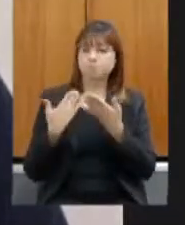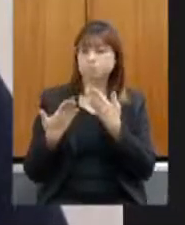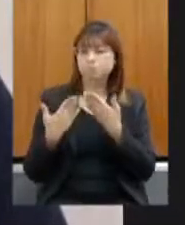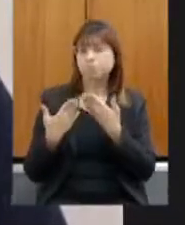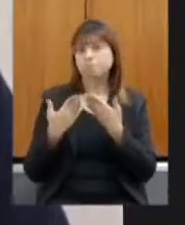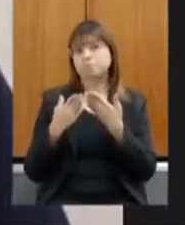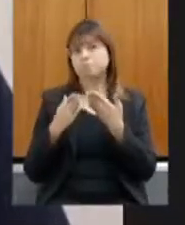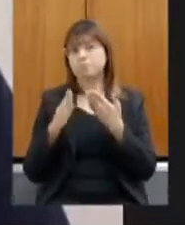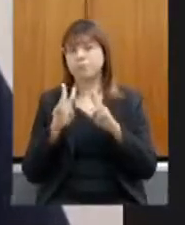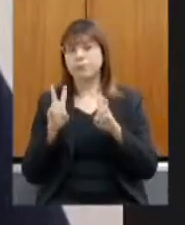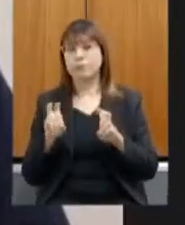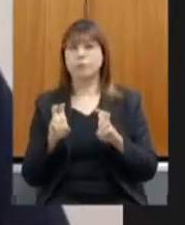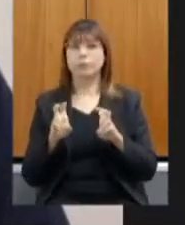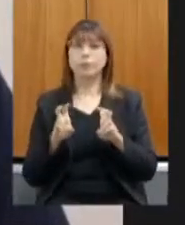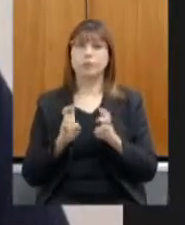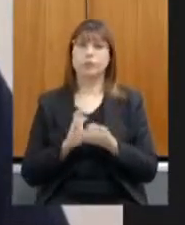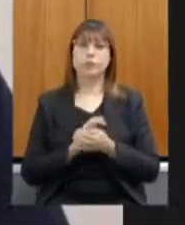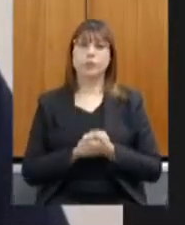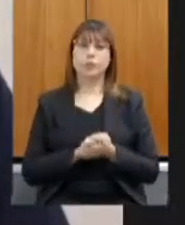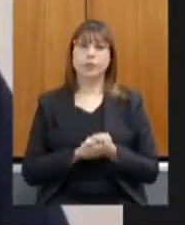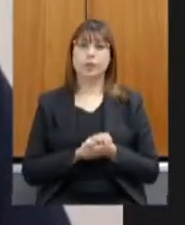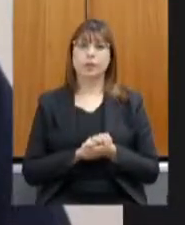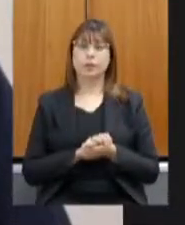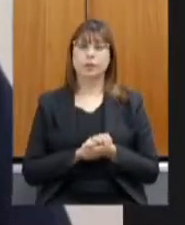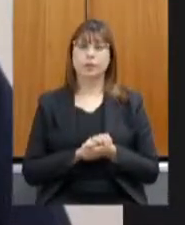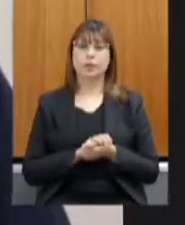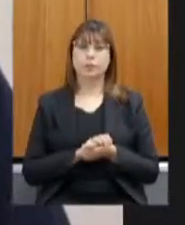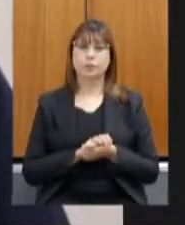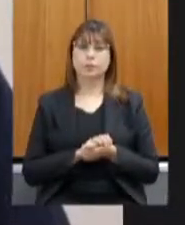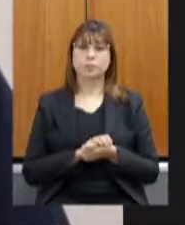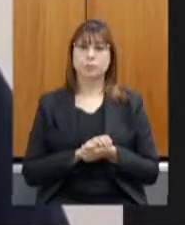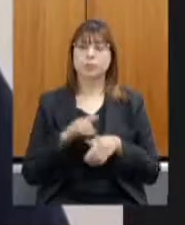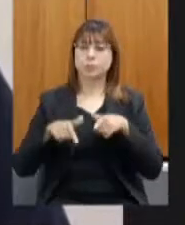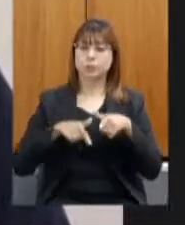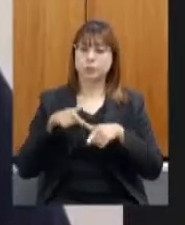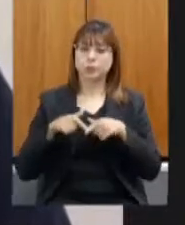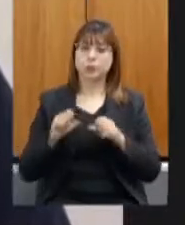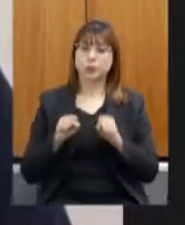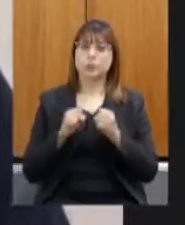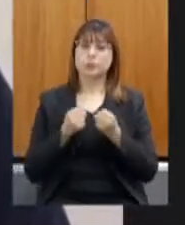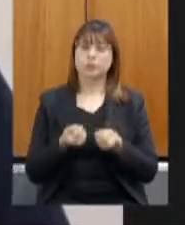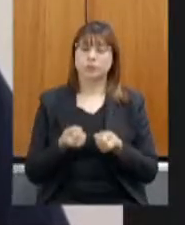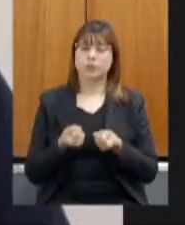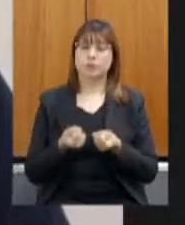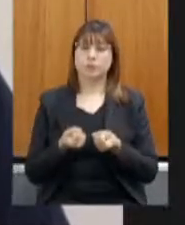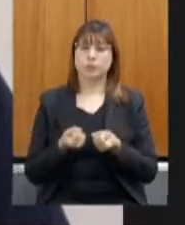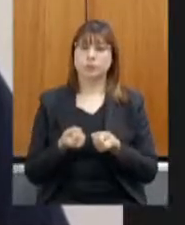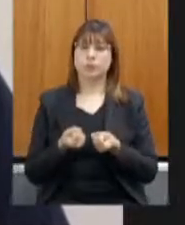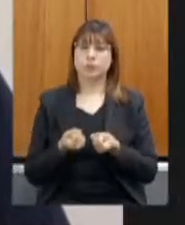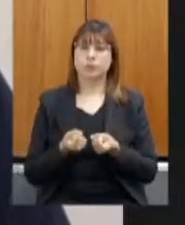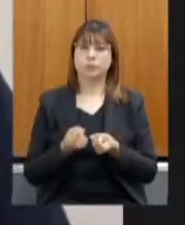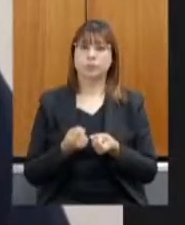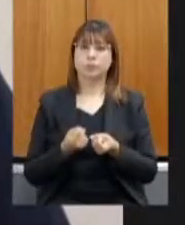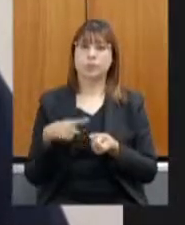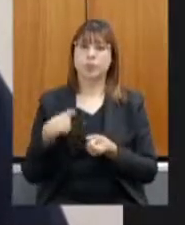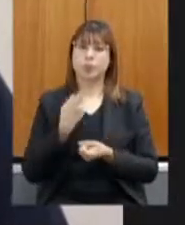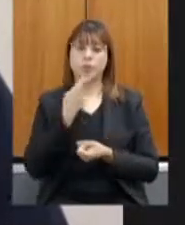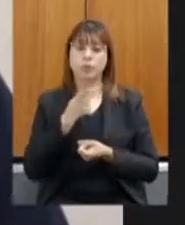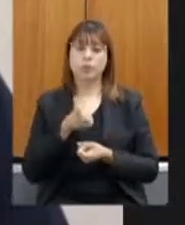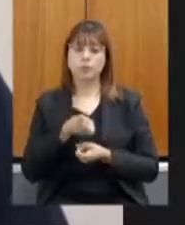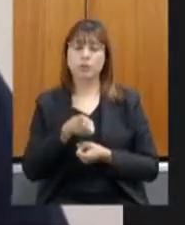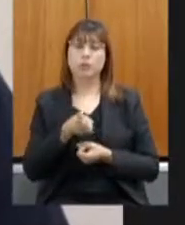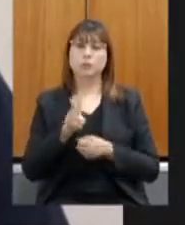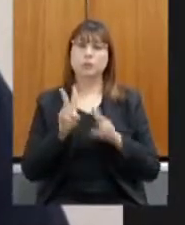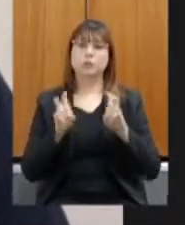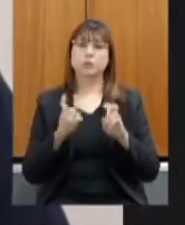especificamente da frente que estamos montando em defesa da propriedade e uma das questões que a toca é justamente